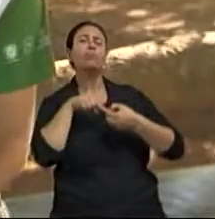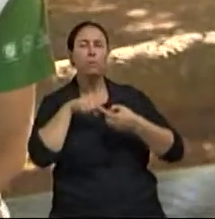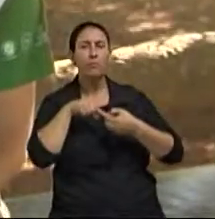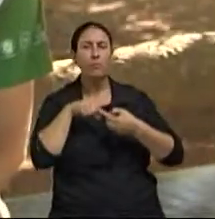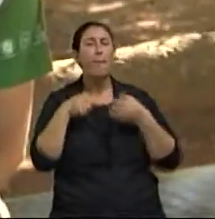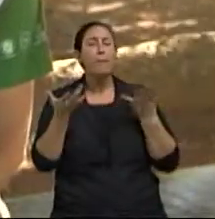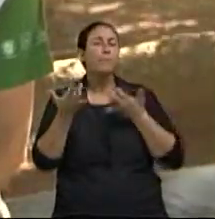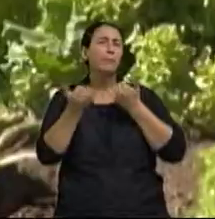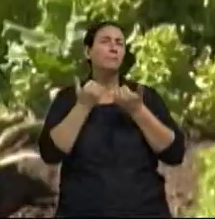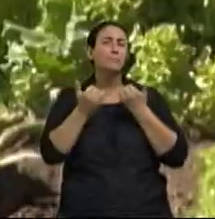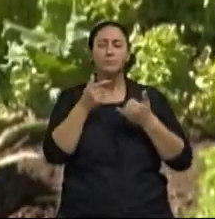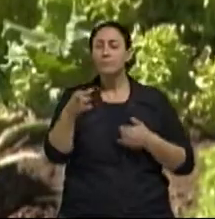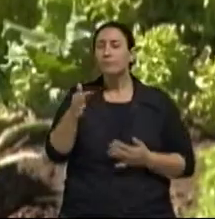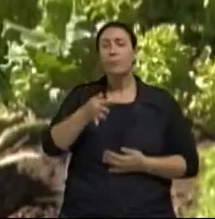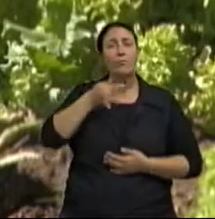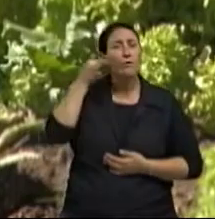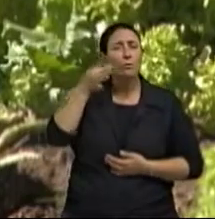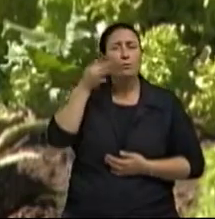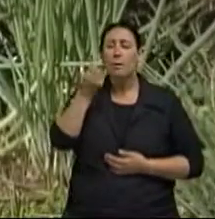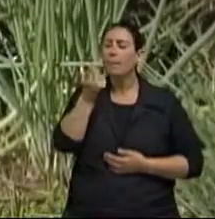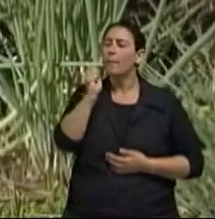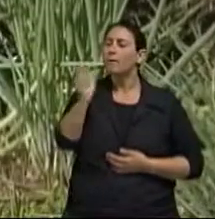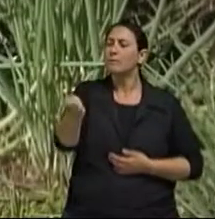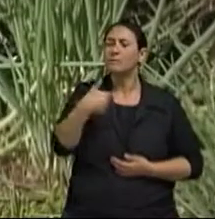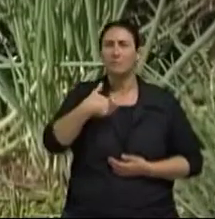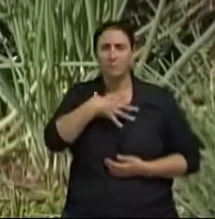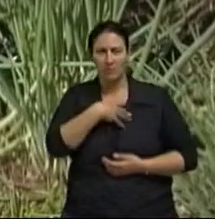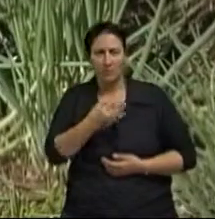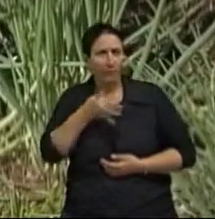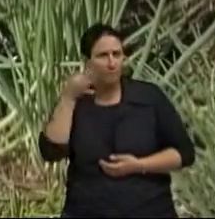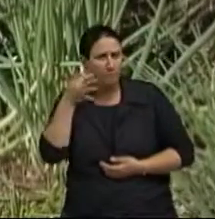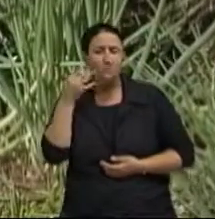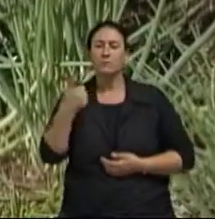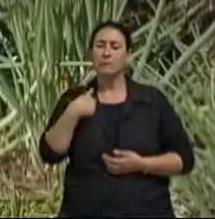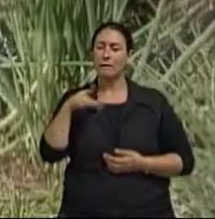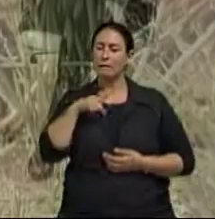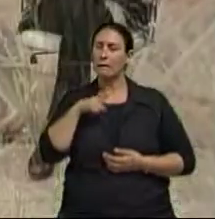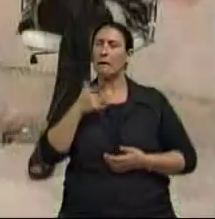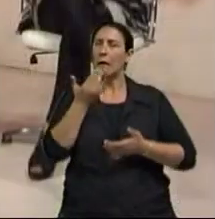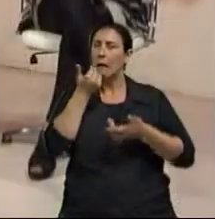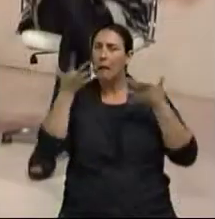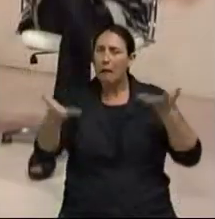para os meus filhos se alimentarem E uma verdura para mim ter uma alimentação saudável?